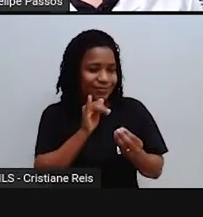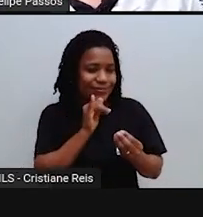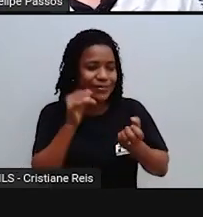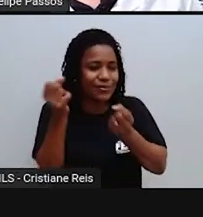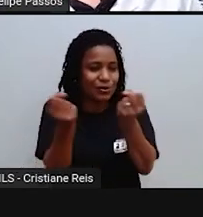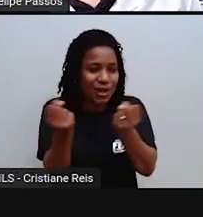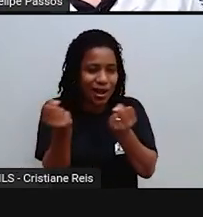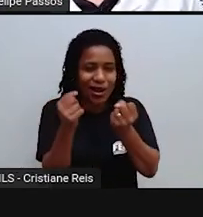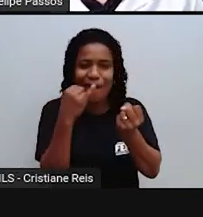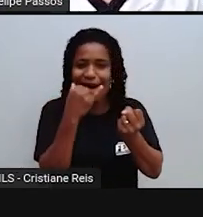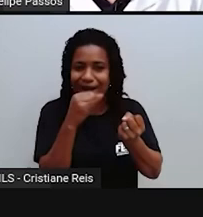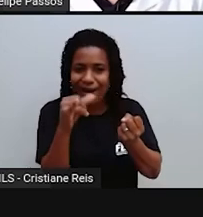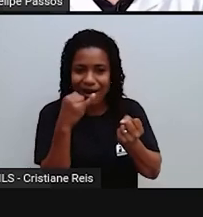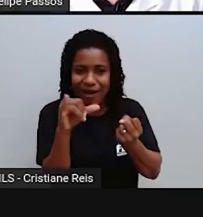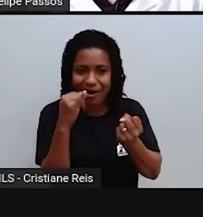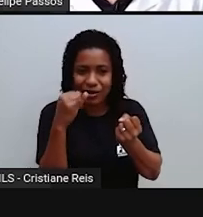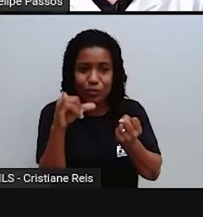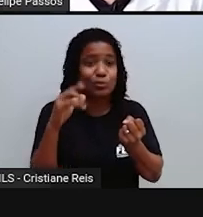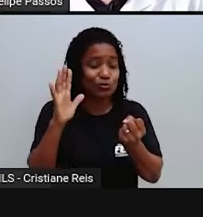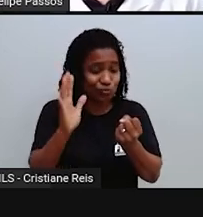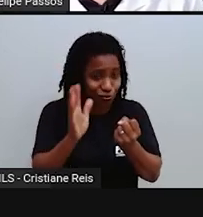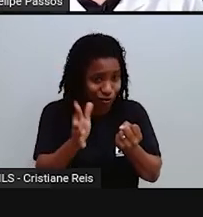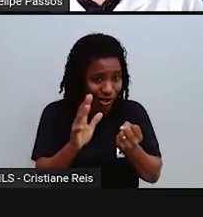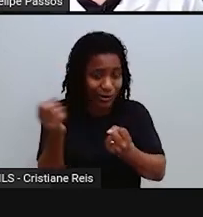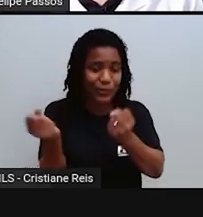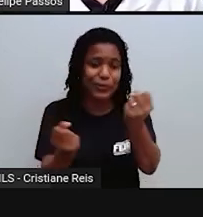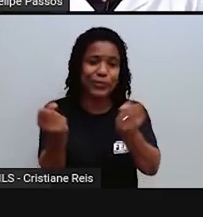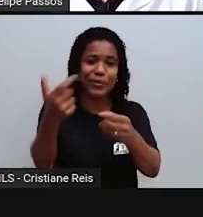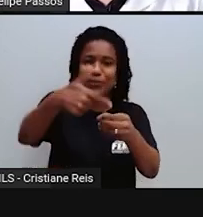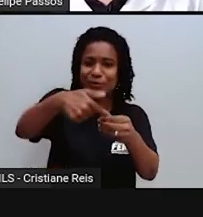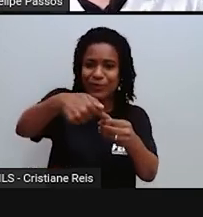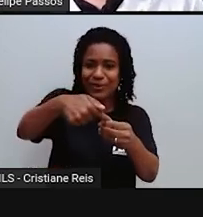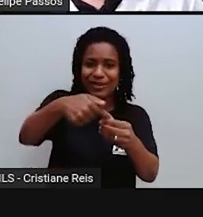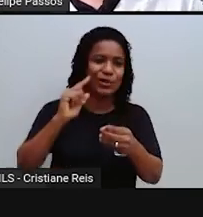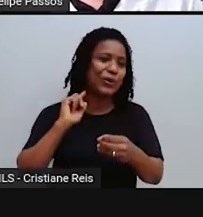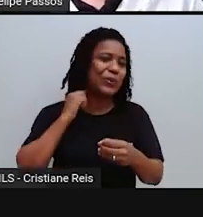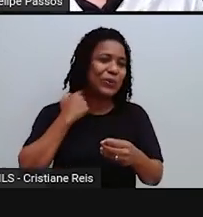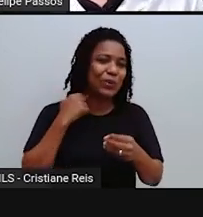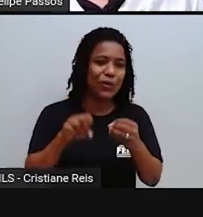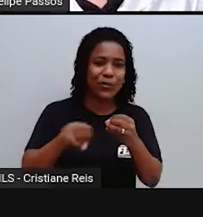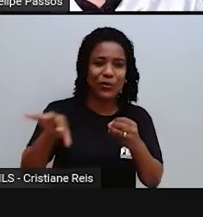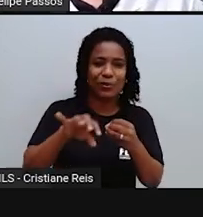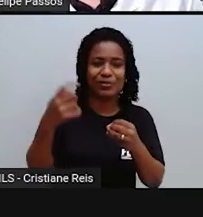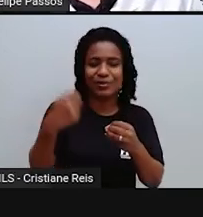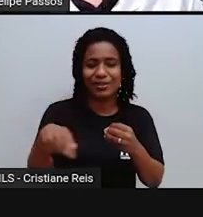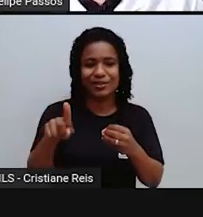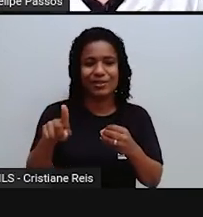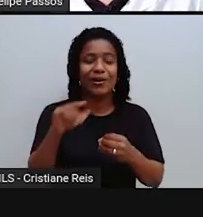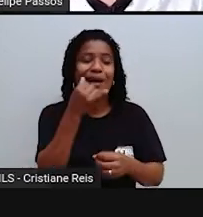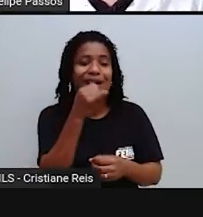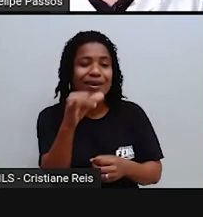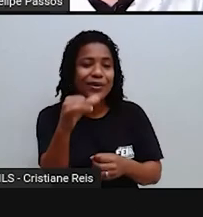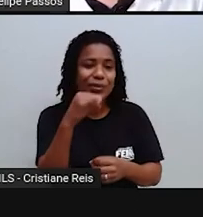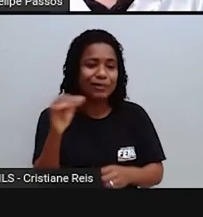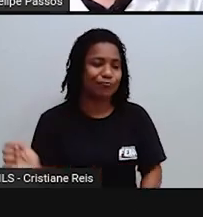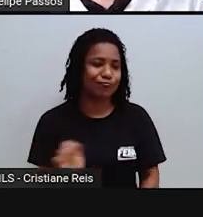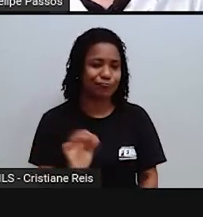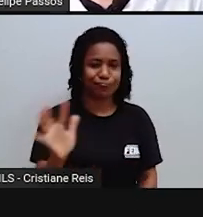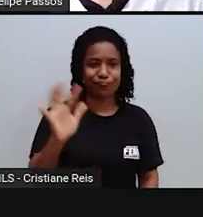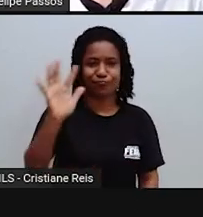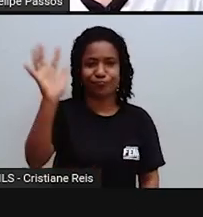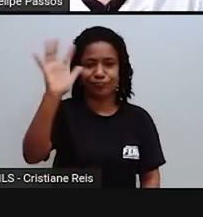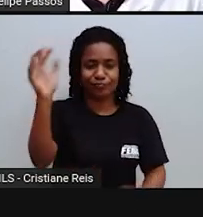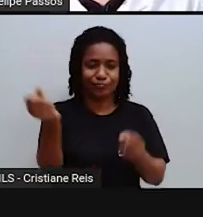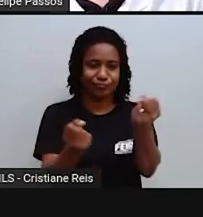eles são caros, então é por isso que falei de energia limpa e acessível, se a gente já tem carro elétrico, por que esses carros não têm um preço menor?